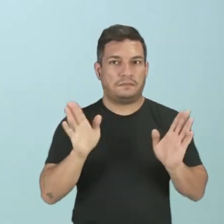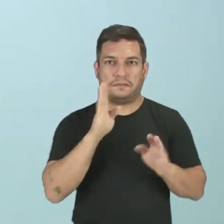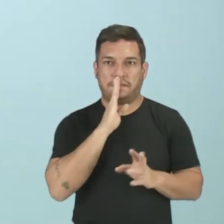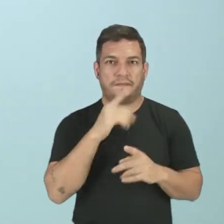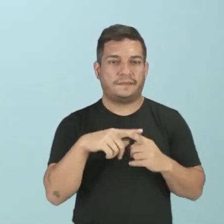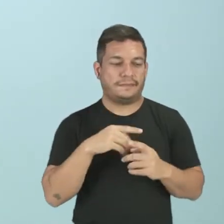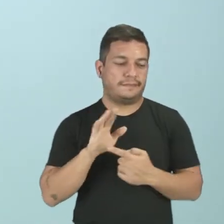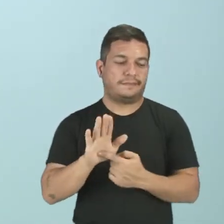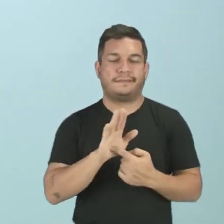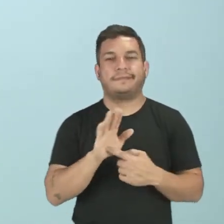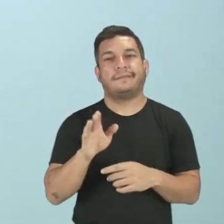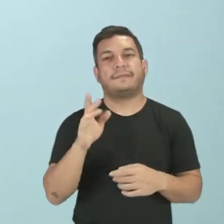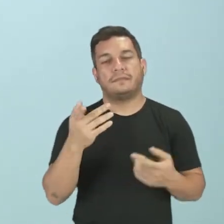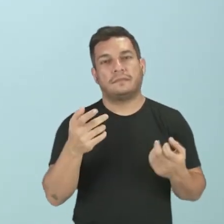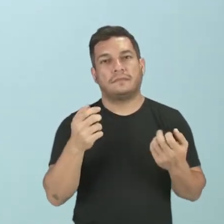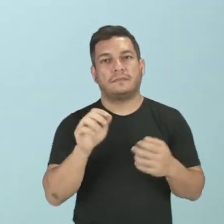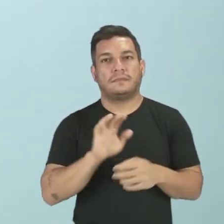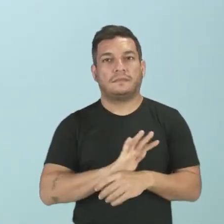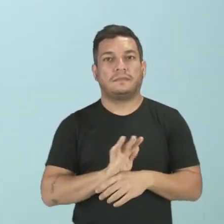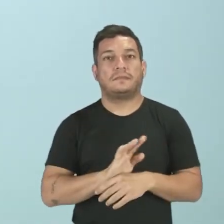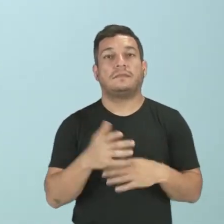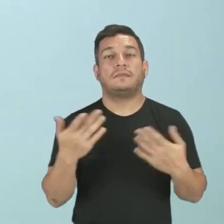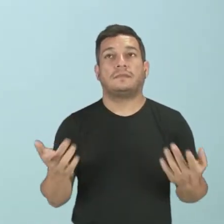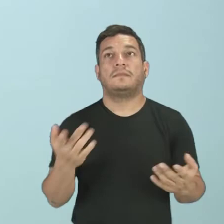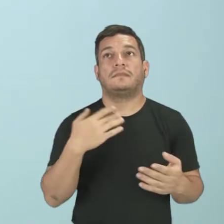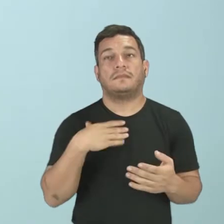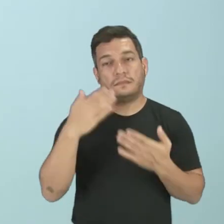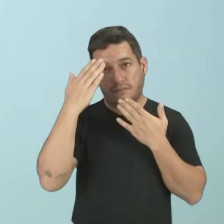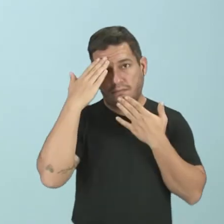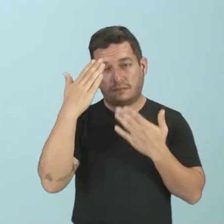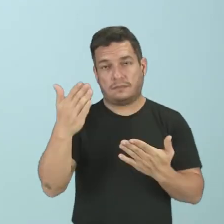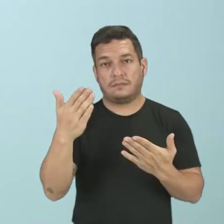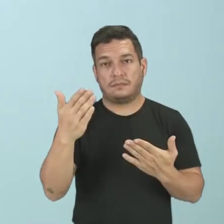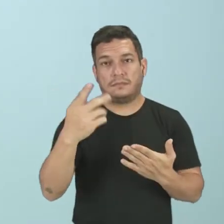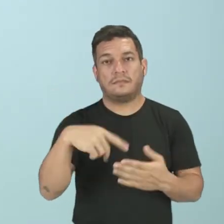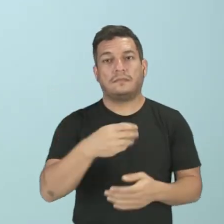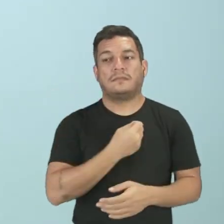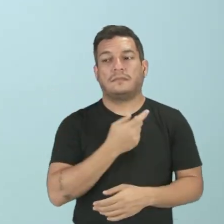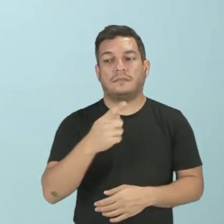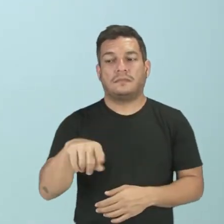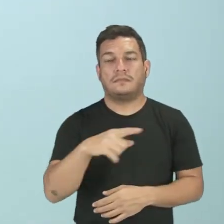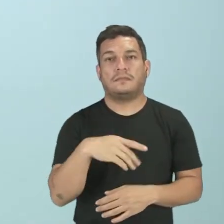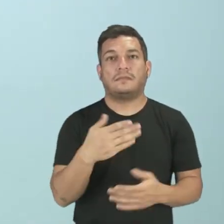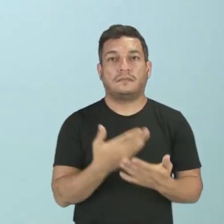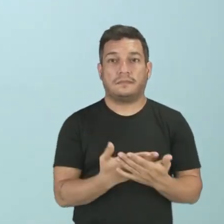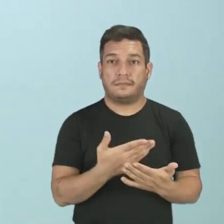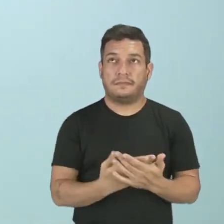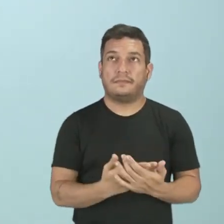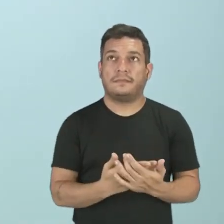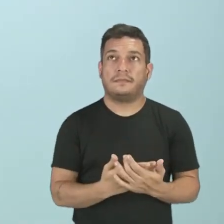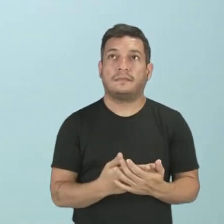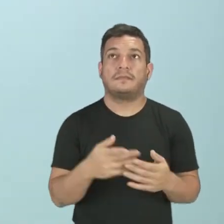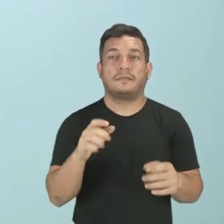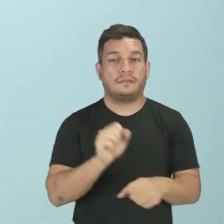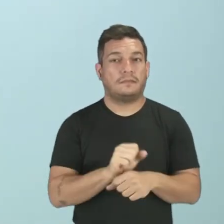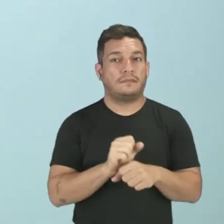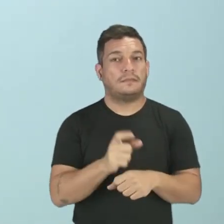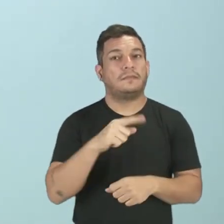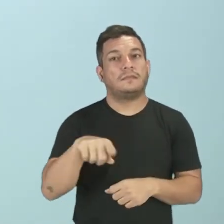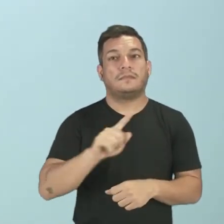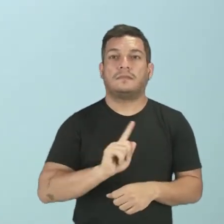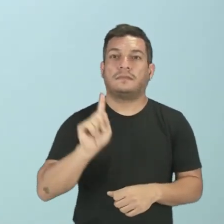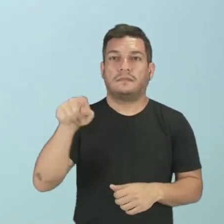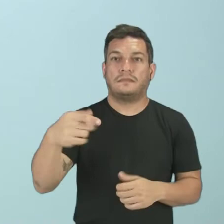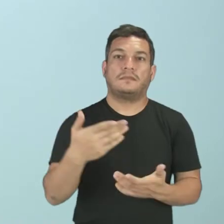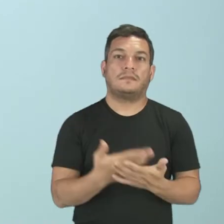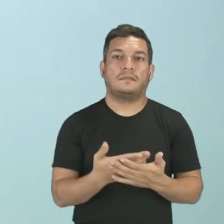senão eu vou dar spoiler para vocês. No mais, eu agradeço a presença de vocês na minha aula e aguardo vocês na